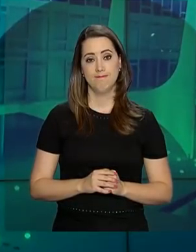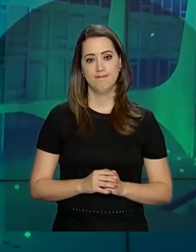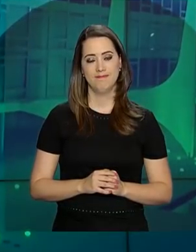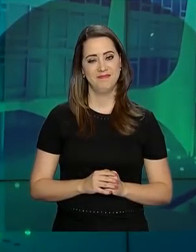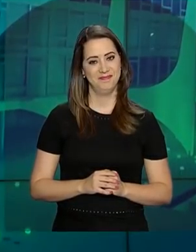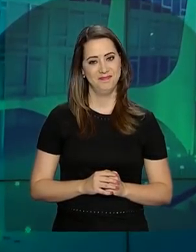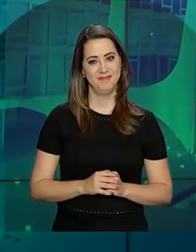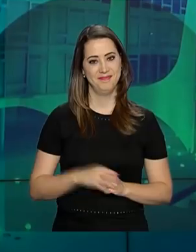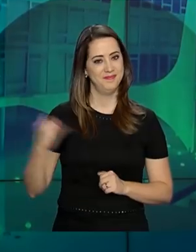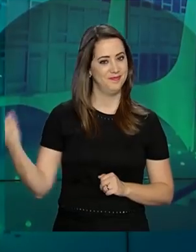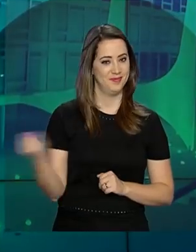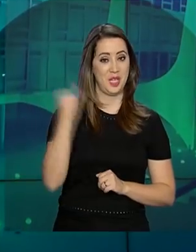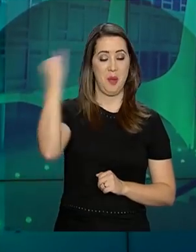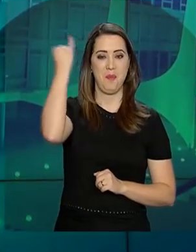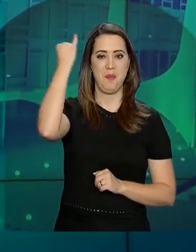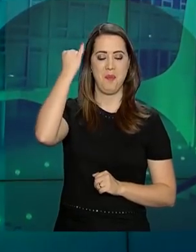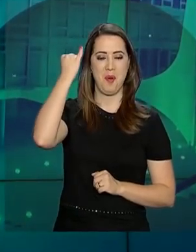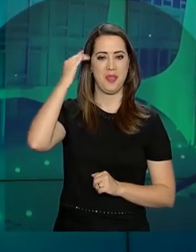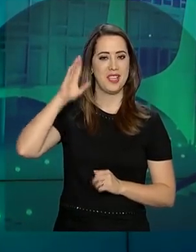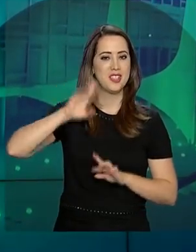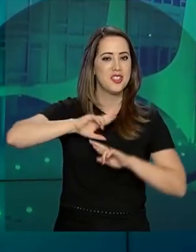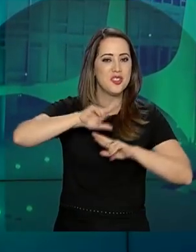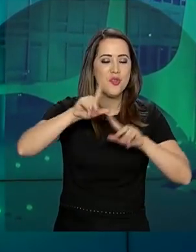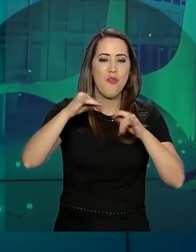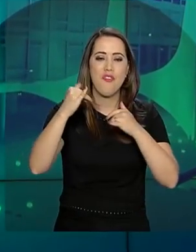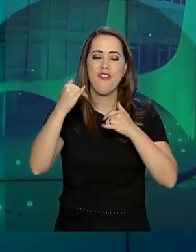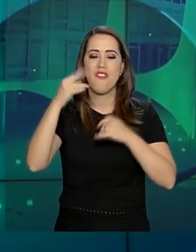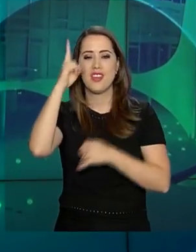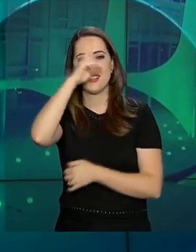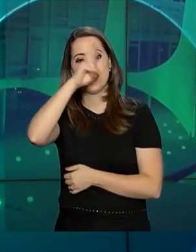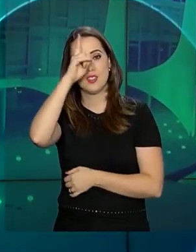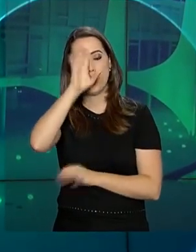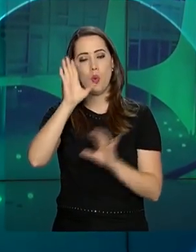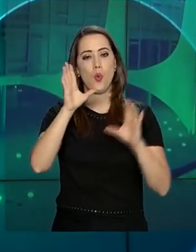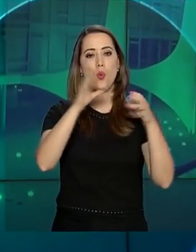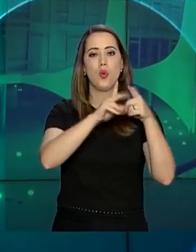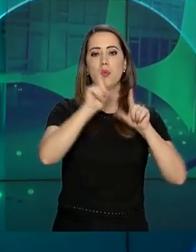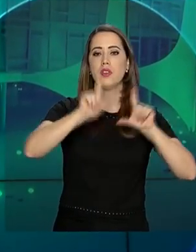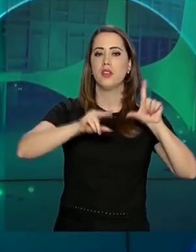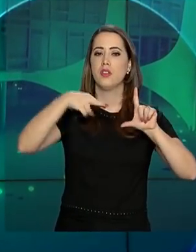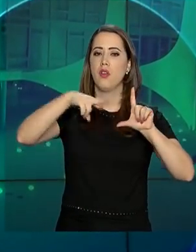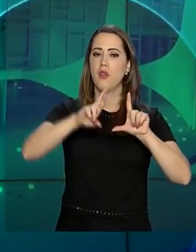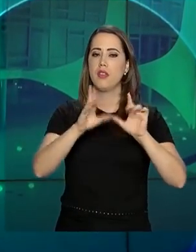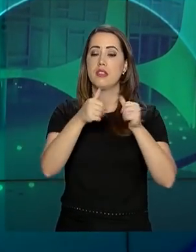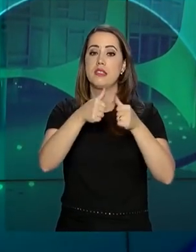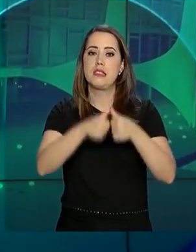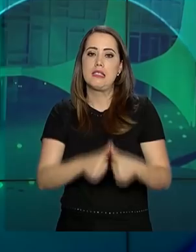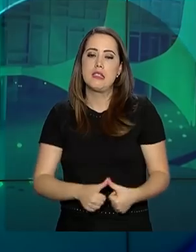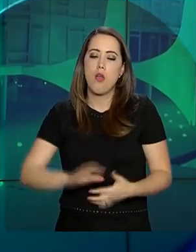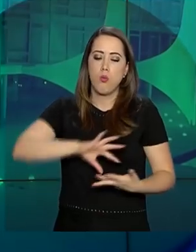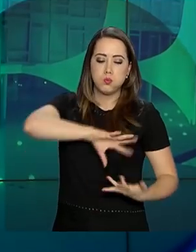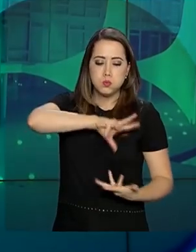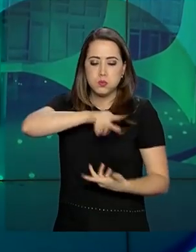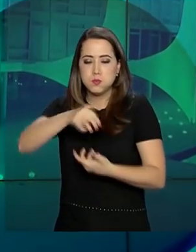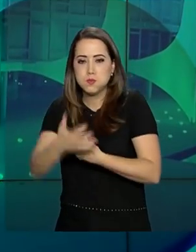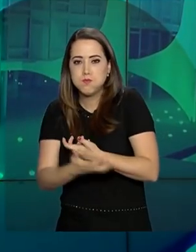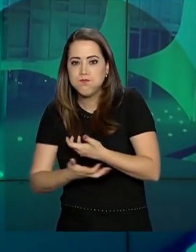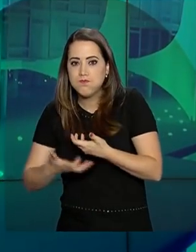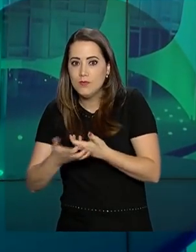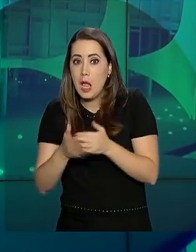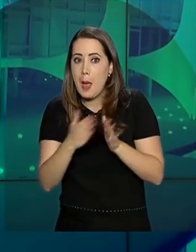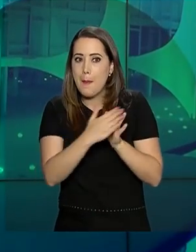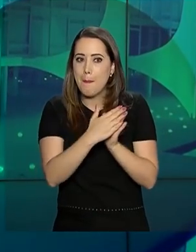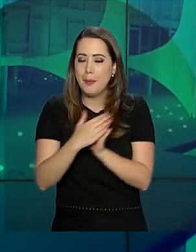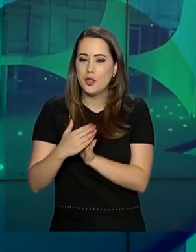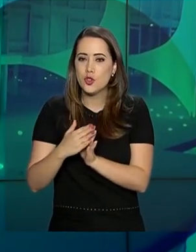Uma grande aventura e muitas histórias. A equipe da TVNBR esteve na Antártica a convite da